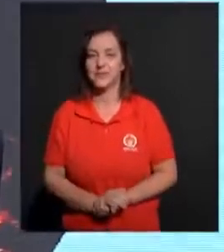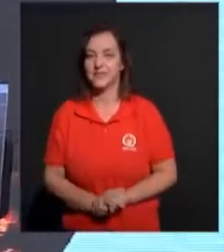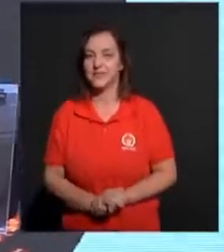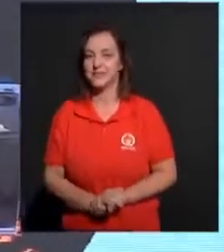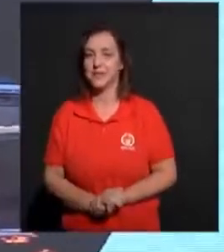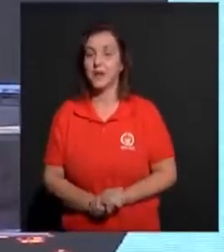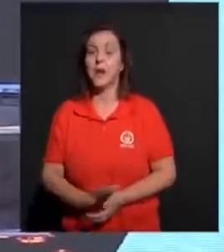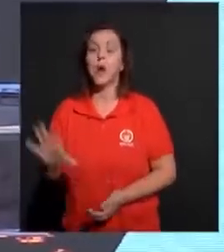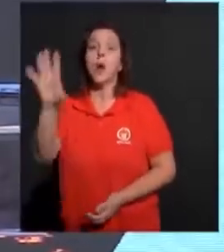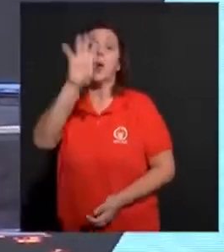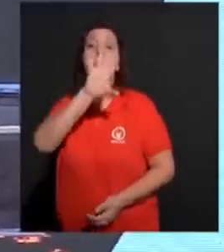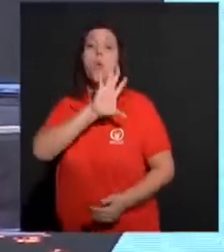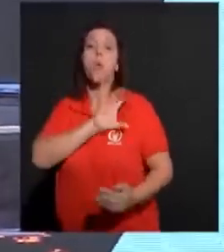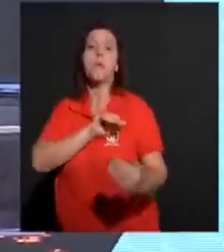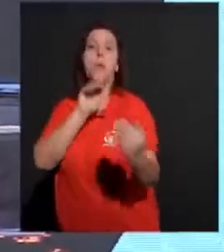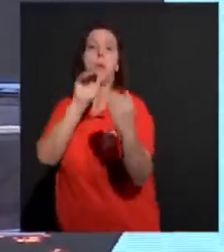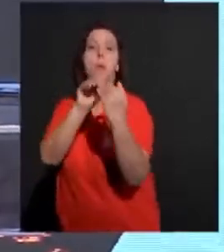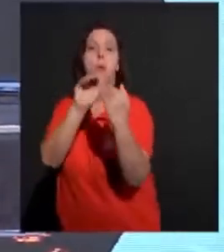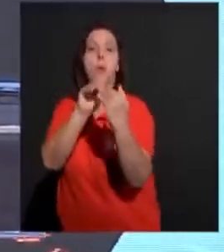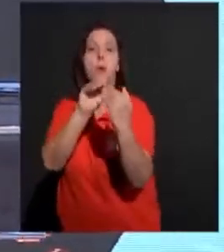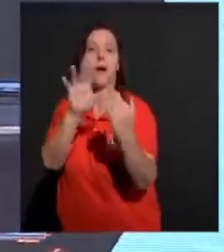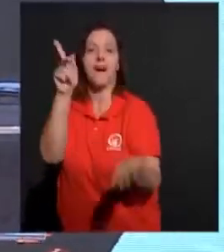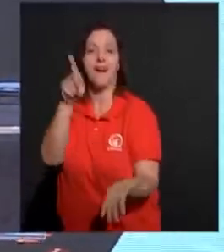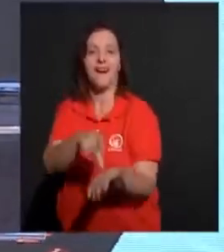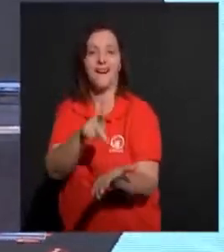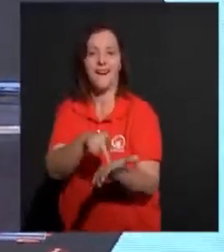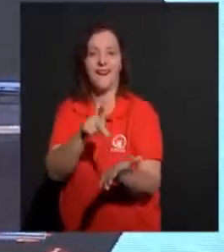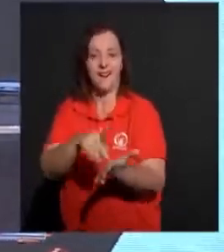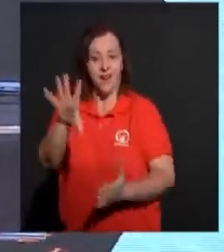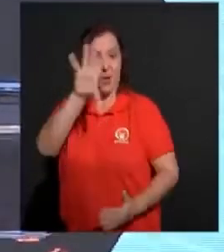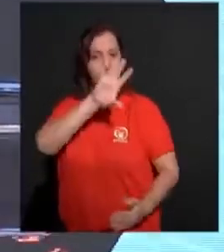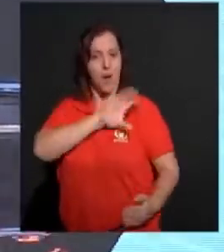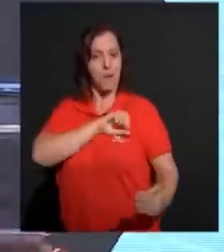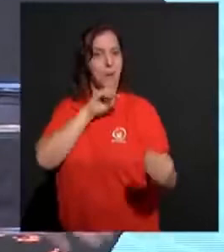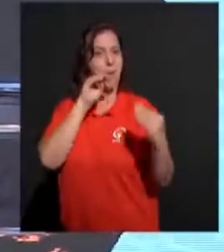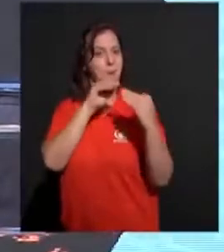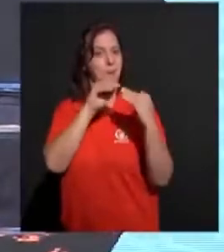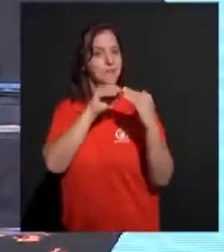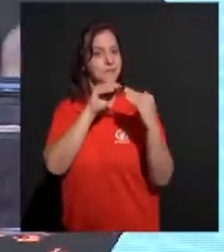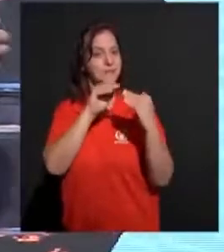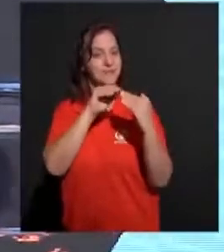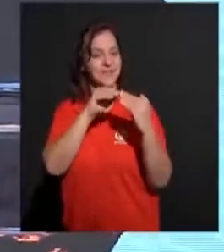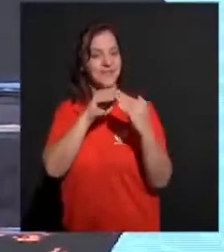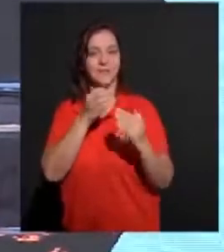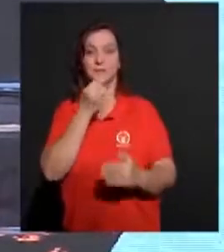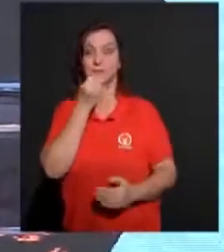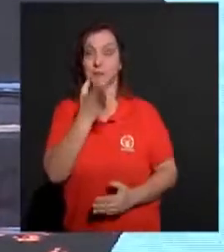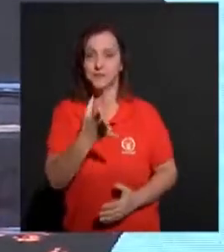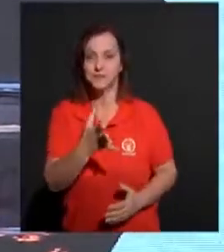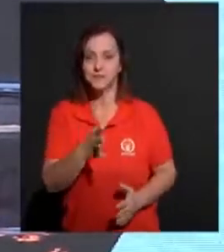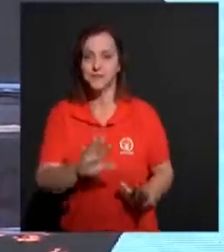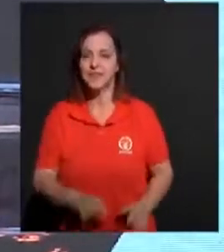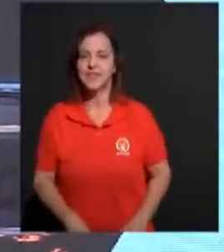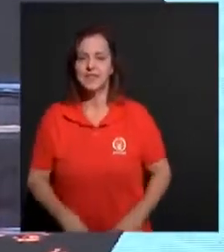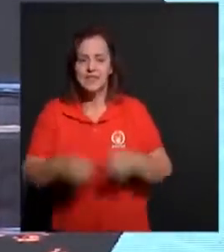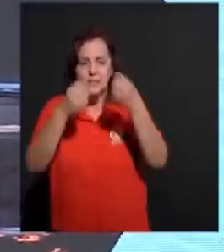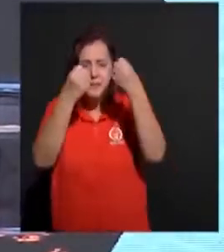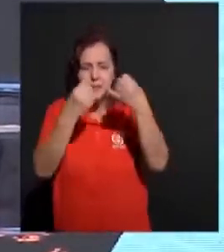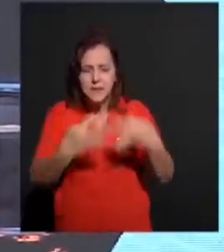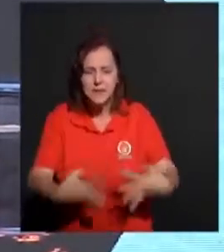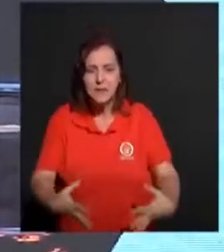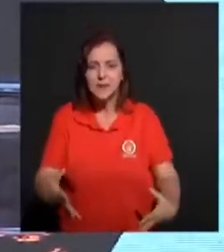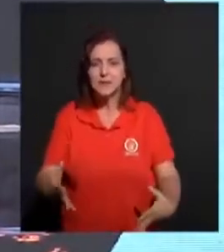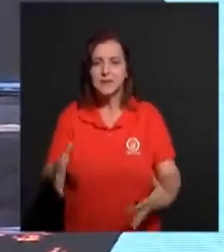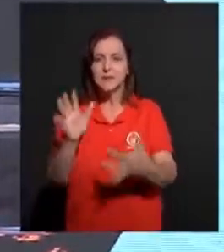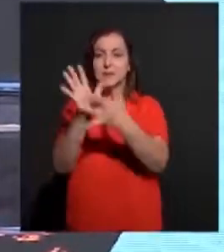verdade. Ele fala o que é bem. Se nós estamos falando sobre a vinda de Cristo. Eu